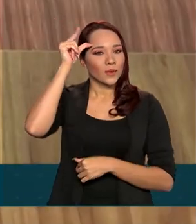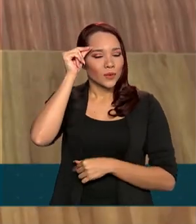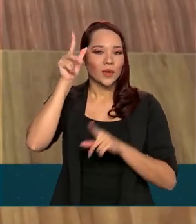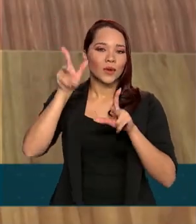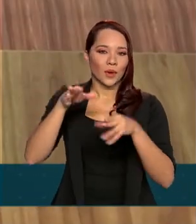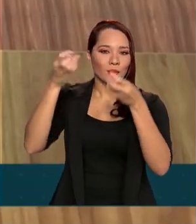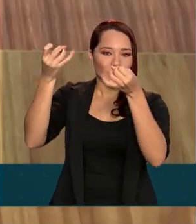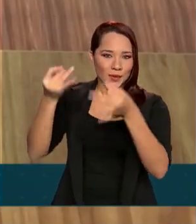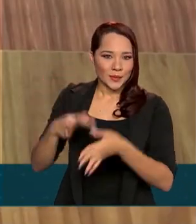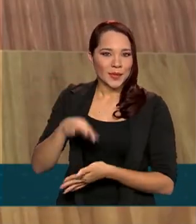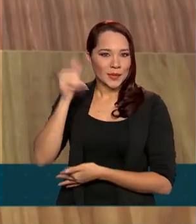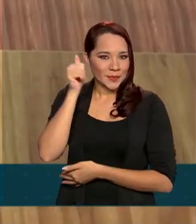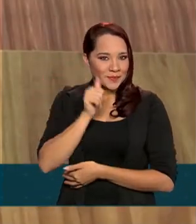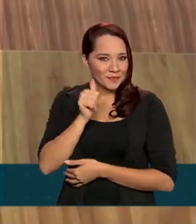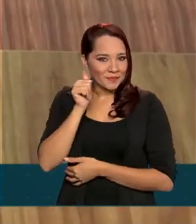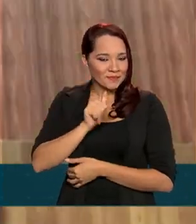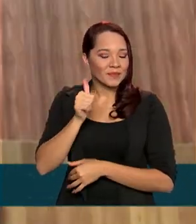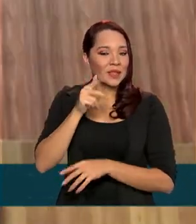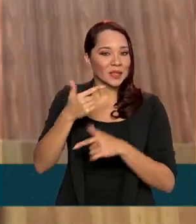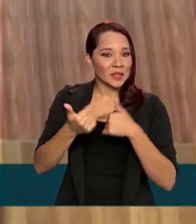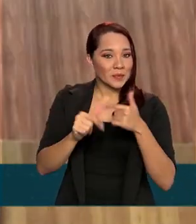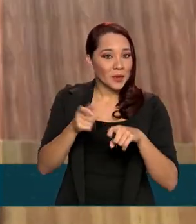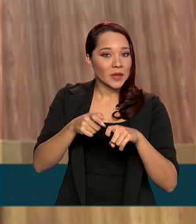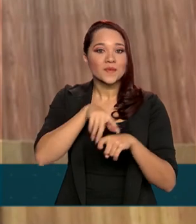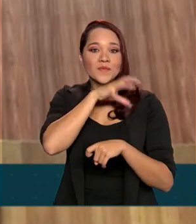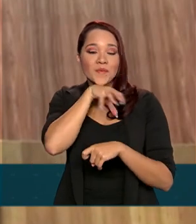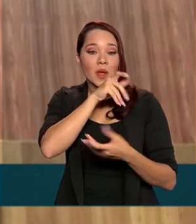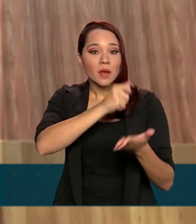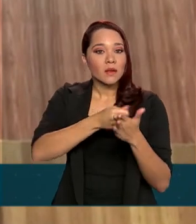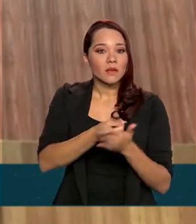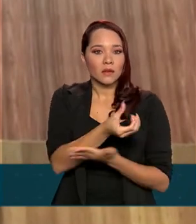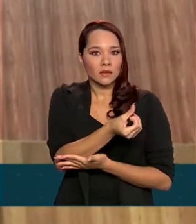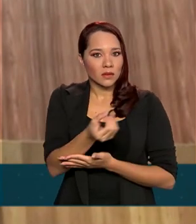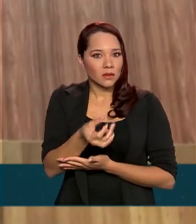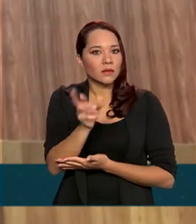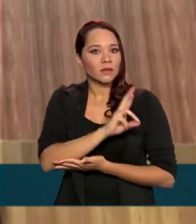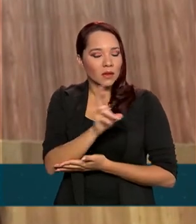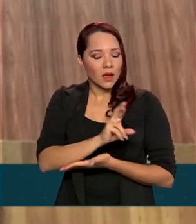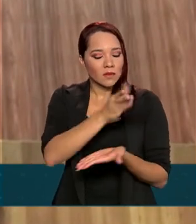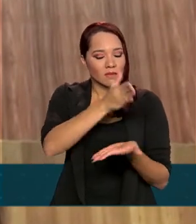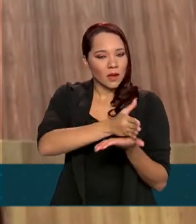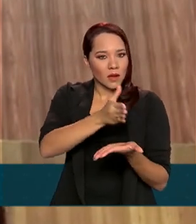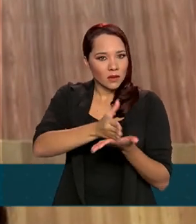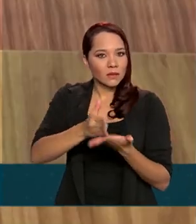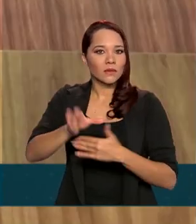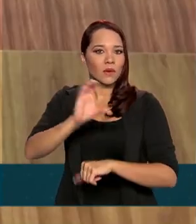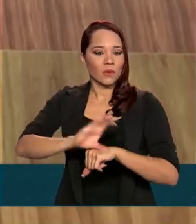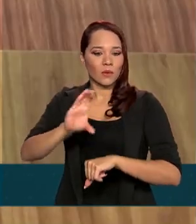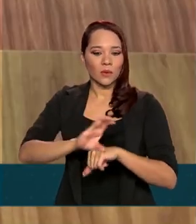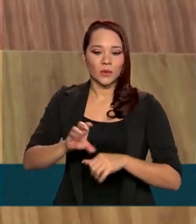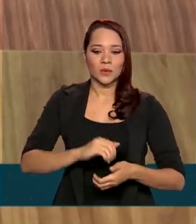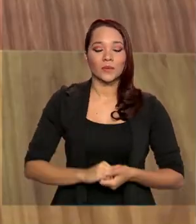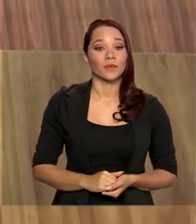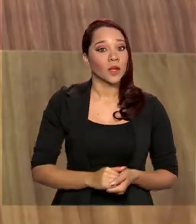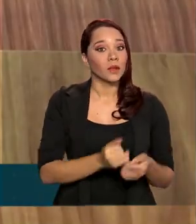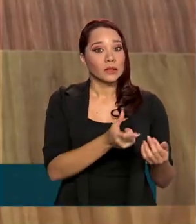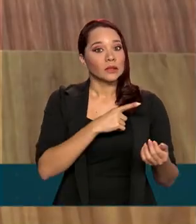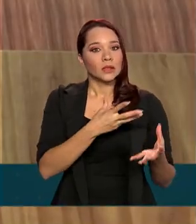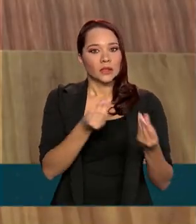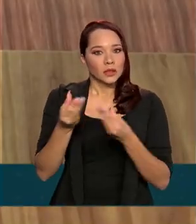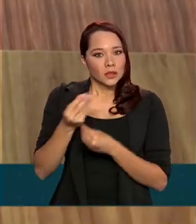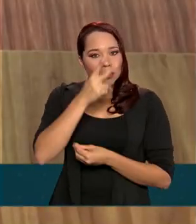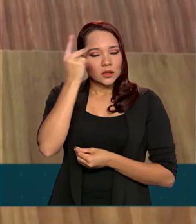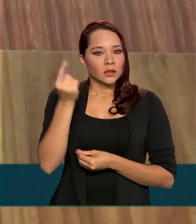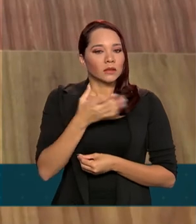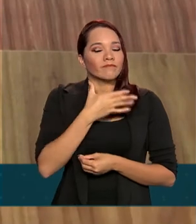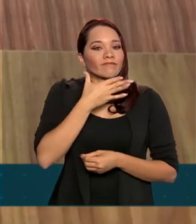conta esta veterinária autônoma que paga 600 reais de parcela do curso. Tem muita gente que apesar de já ter